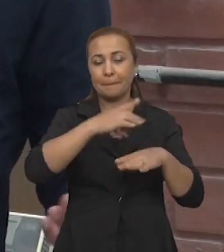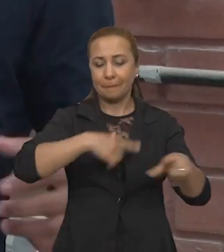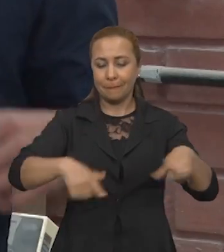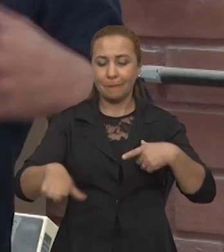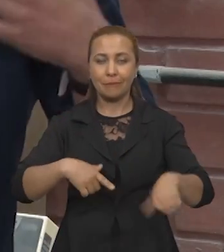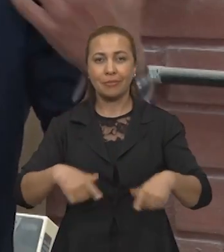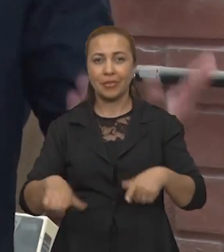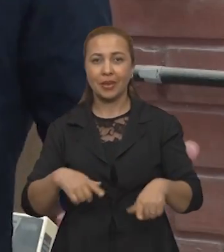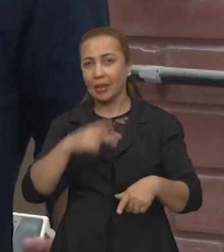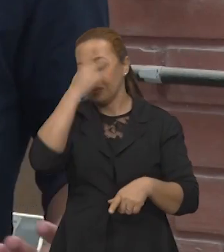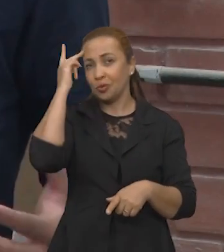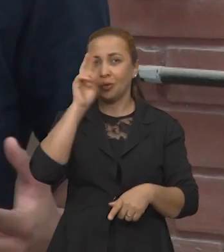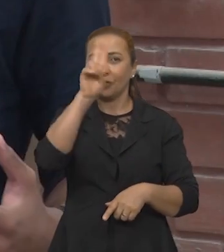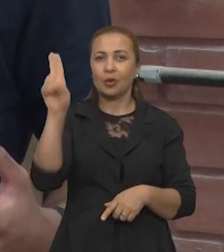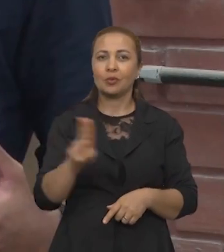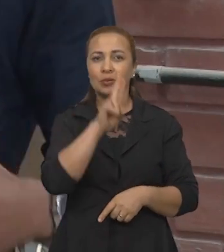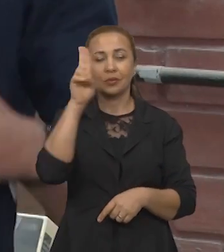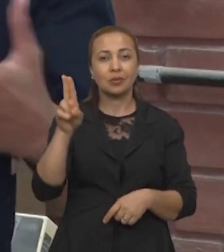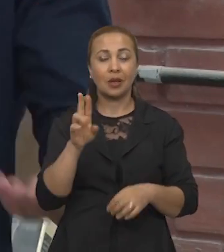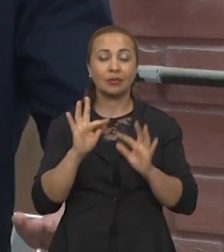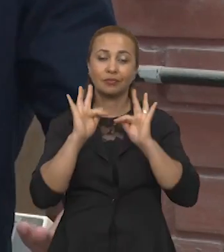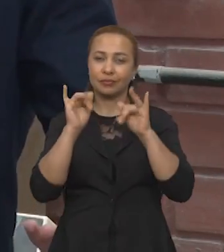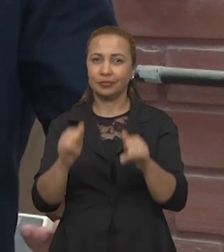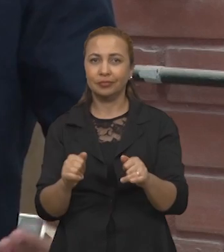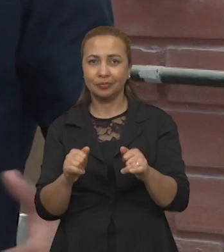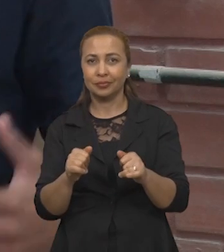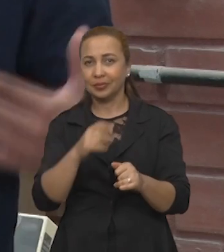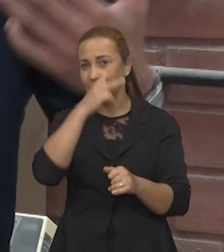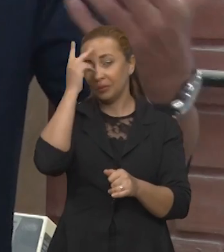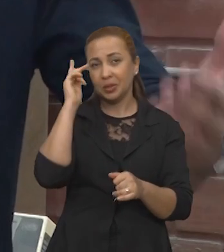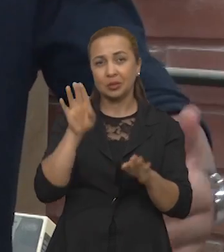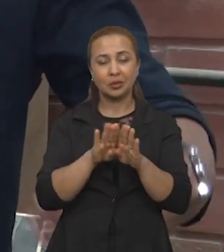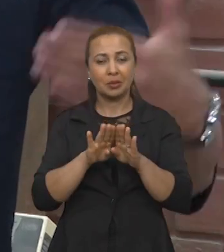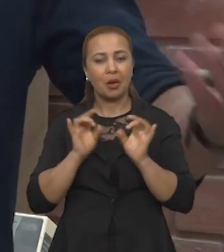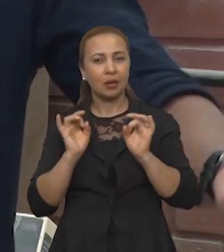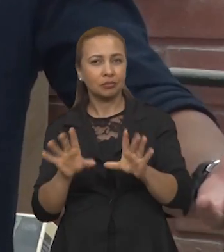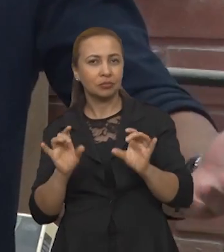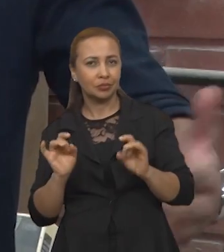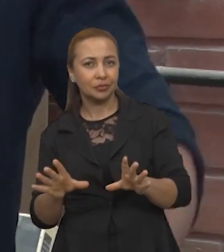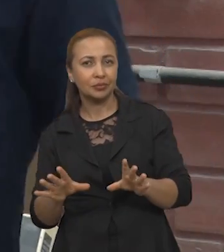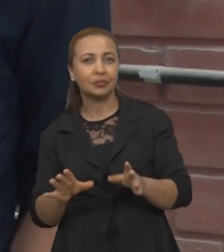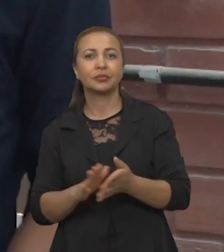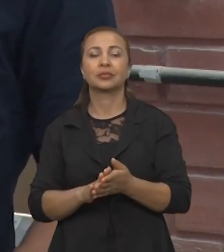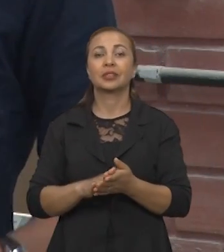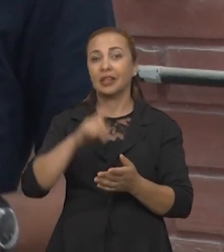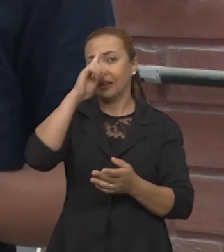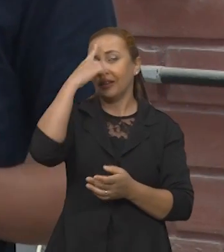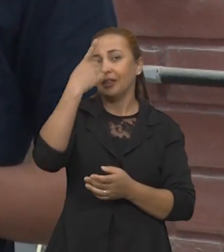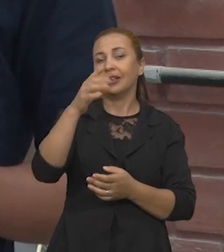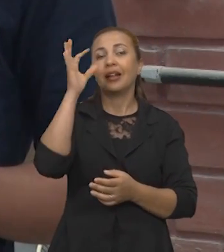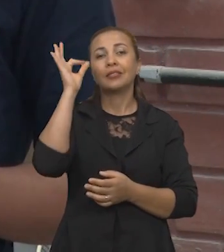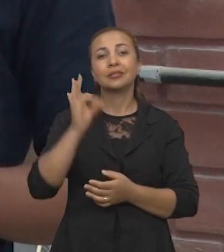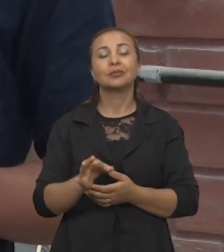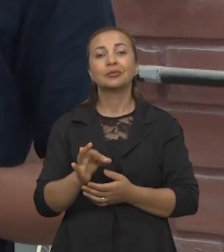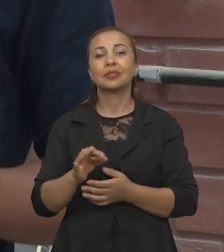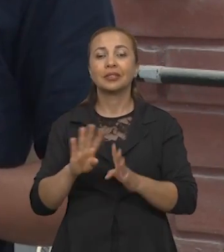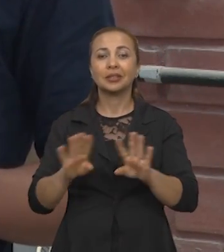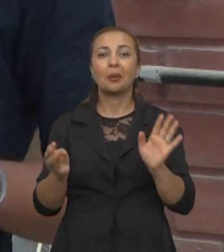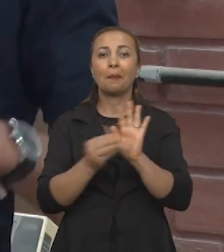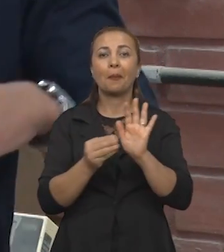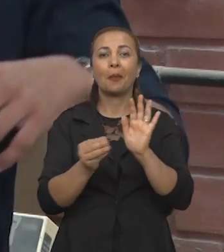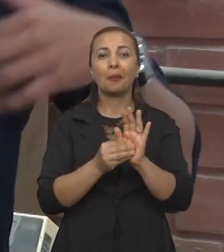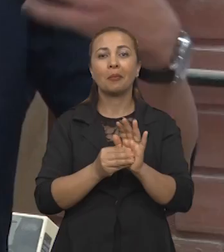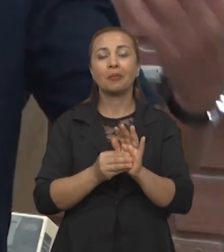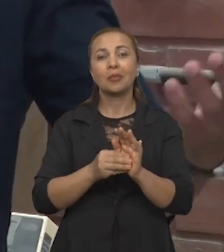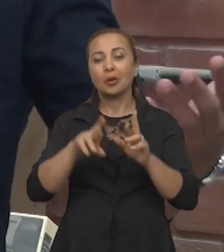para o trabalhador, para a pessoa que vai estar utilizando, que seria o usuário final, a pessoa final utilizar aquele material. E a ideia é justamente